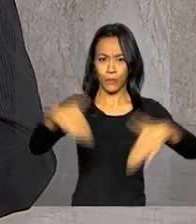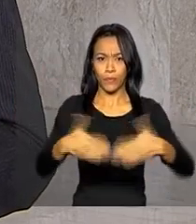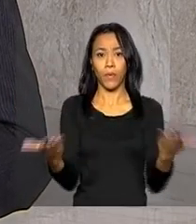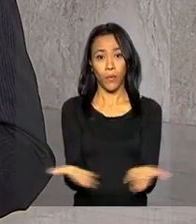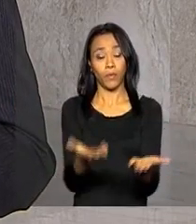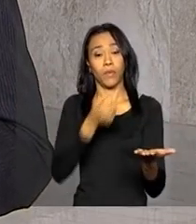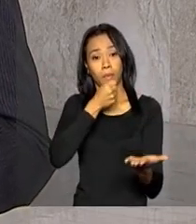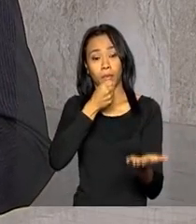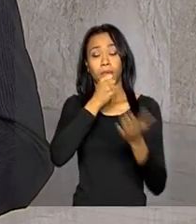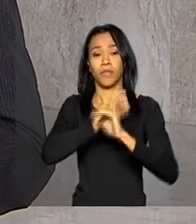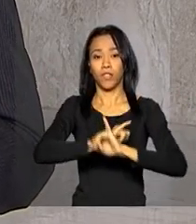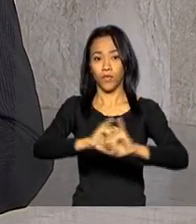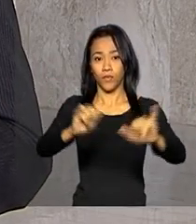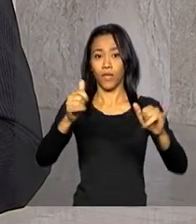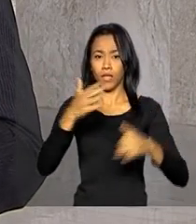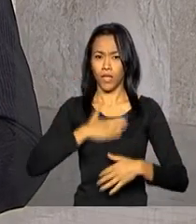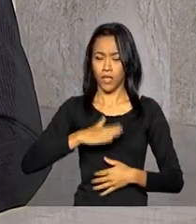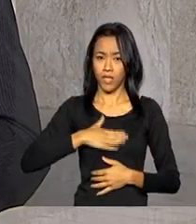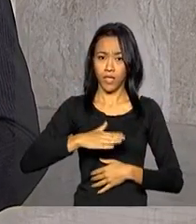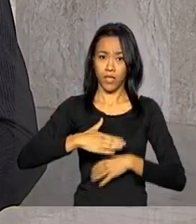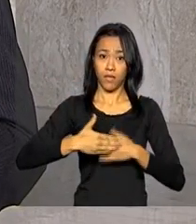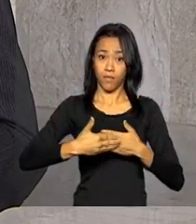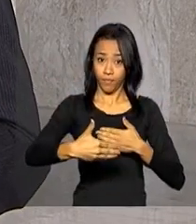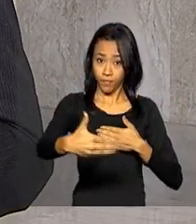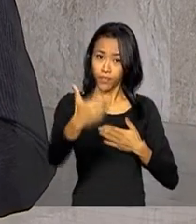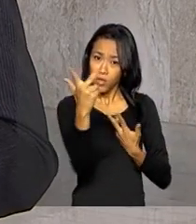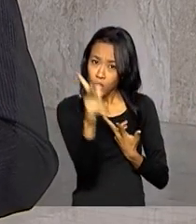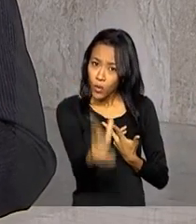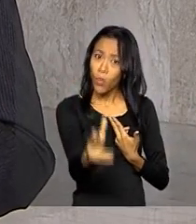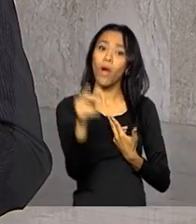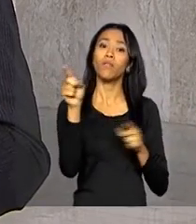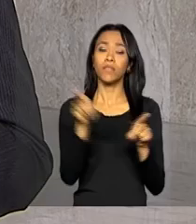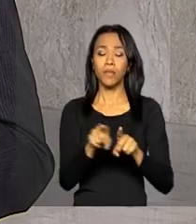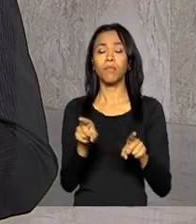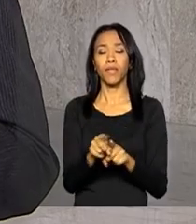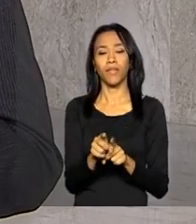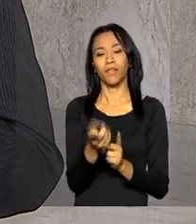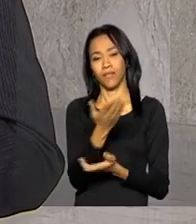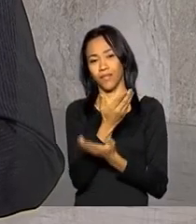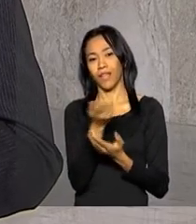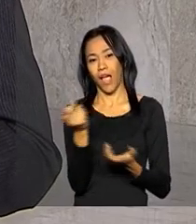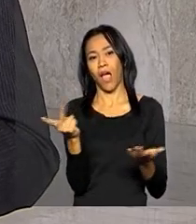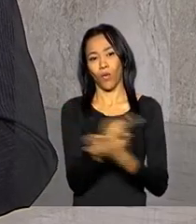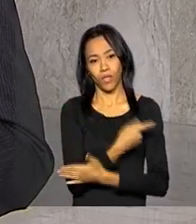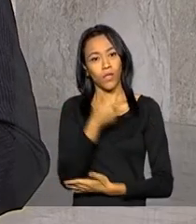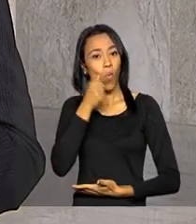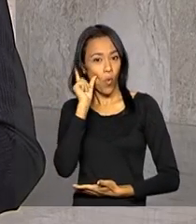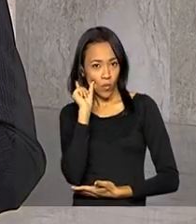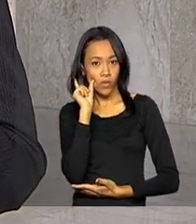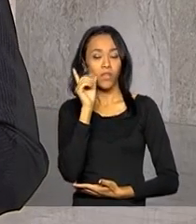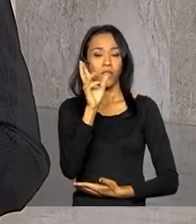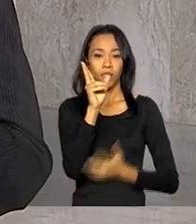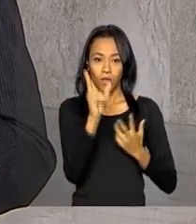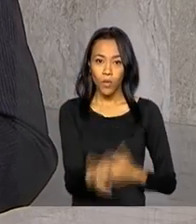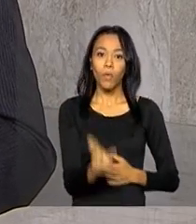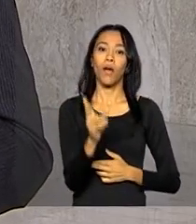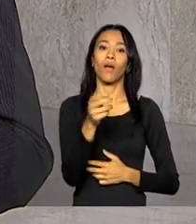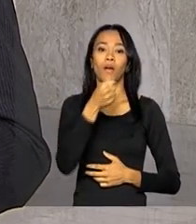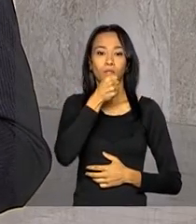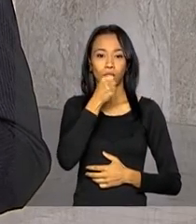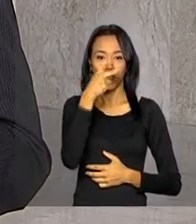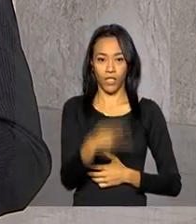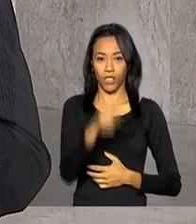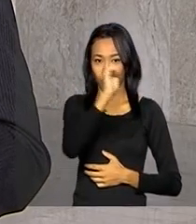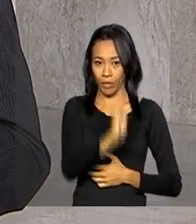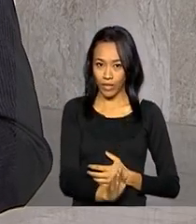entrevista coletiva que deve acontecer nos mesmos moldes, no mesmo formato da entrevista concedida ontem pela presidenta Dilma a